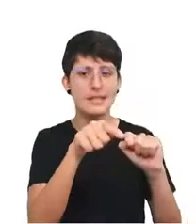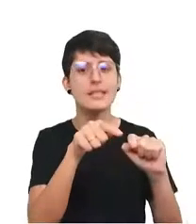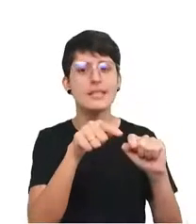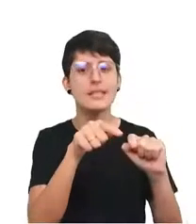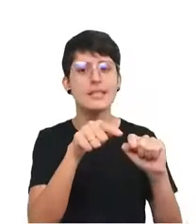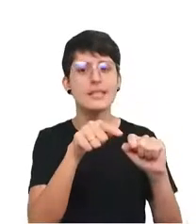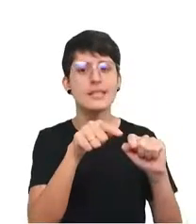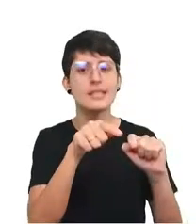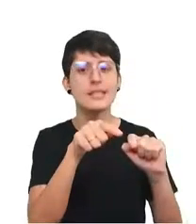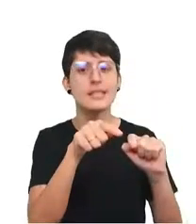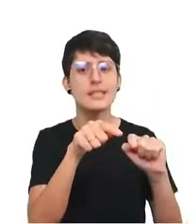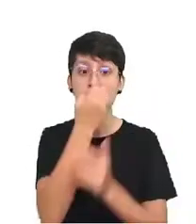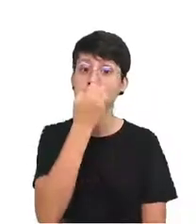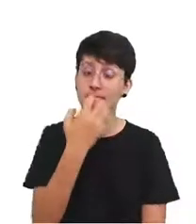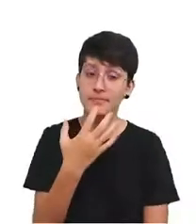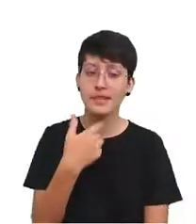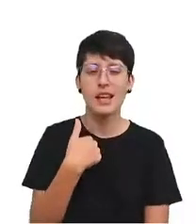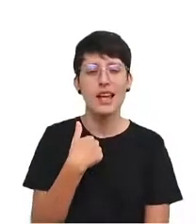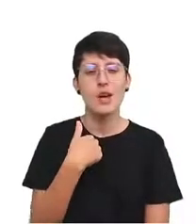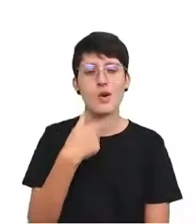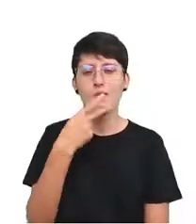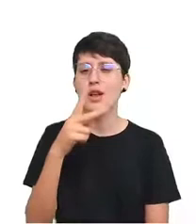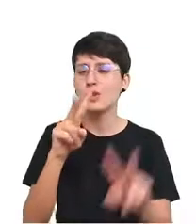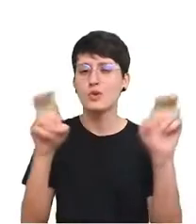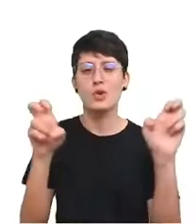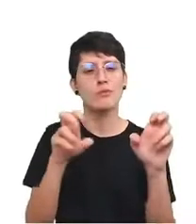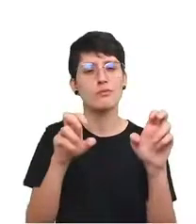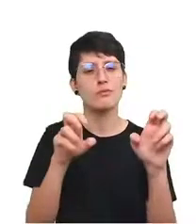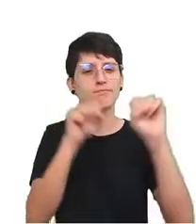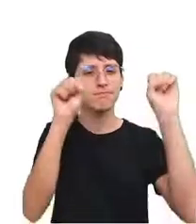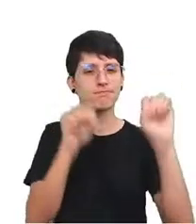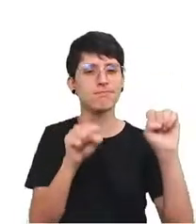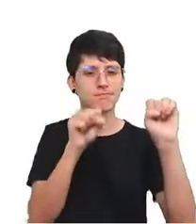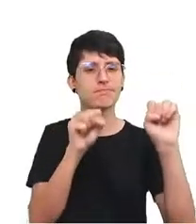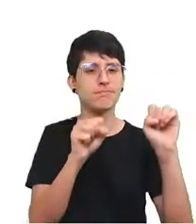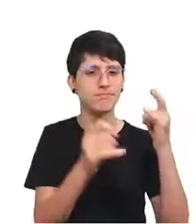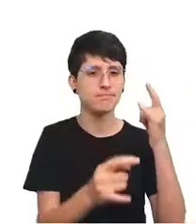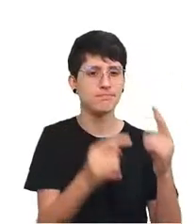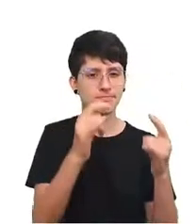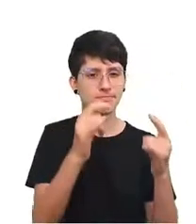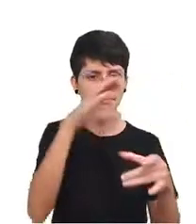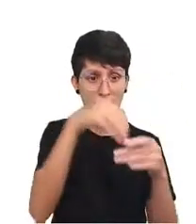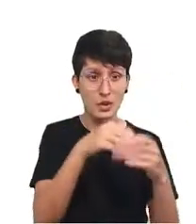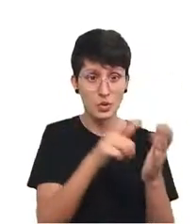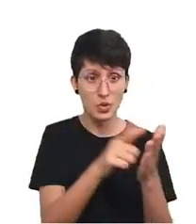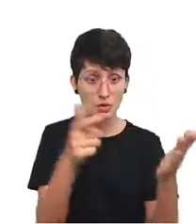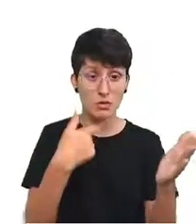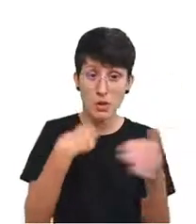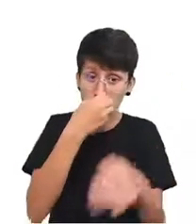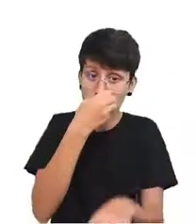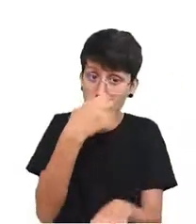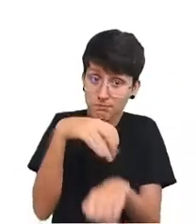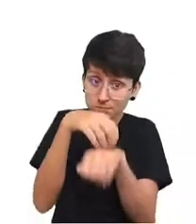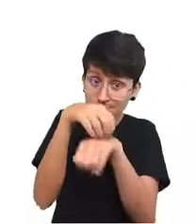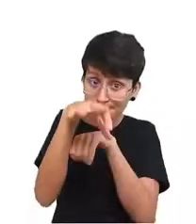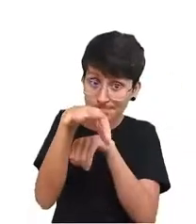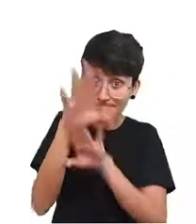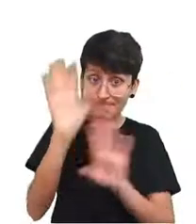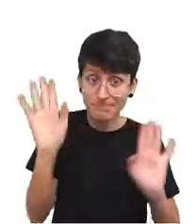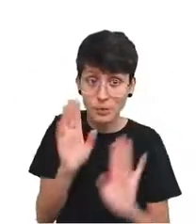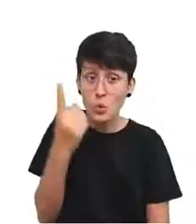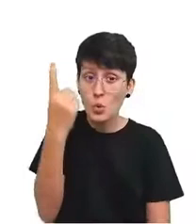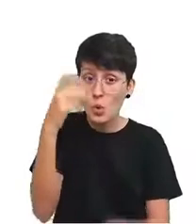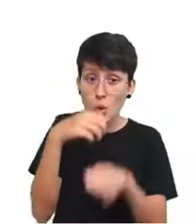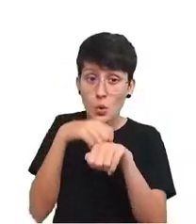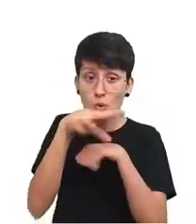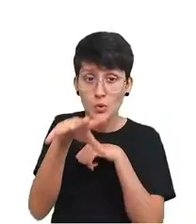bom, então, quando o machine learning deve ser usado no jornalismo? Bom, eu sugiro, e é apenas uma sugestão minha, que quando